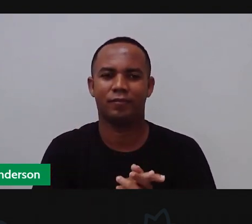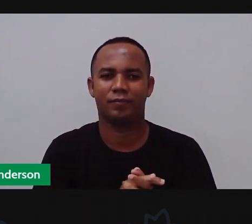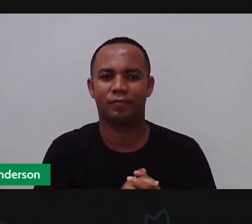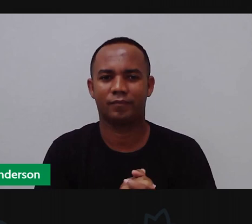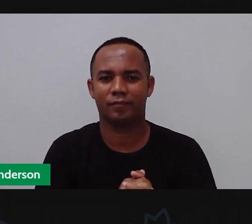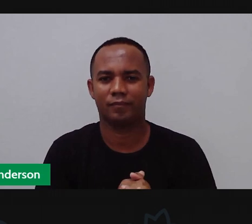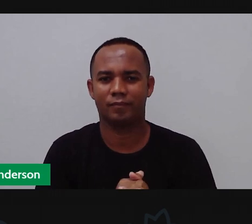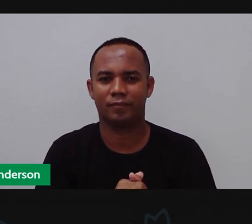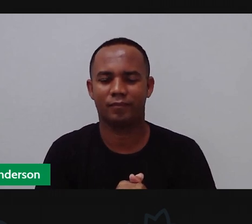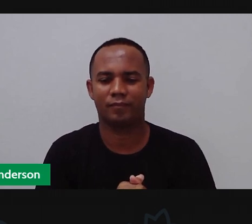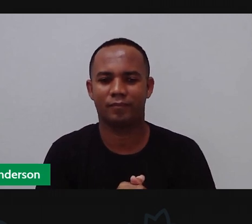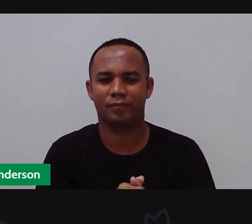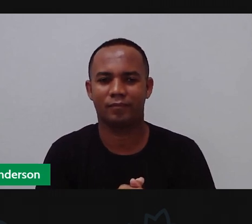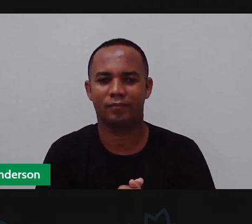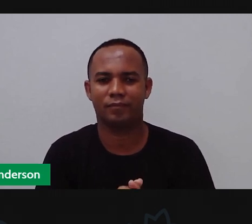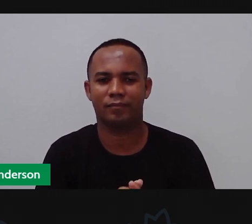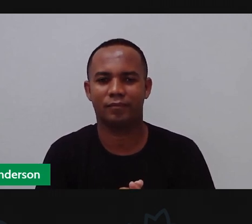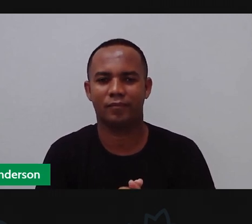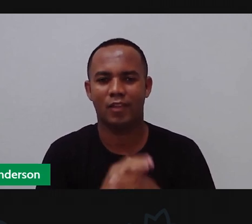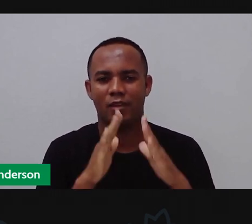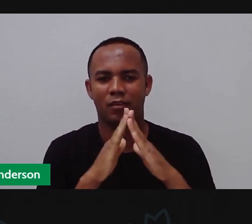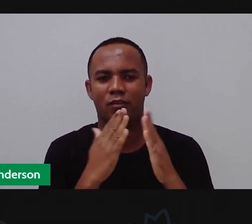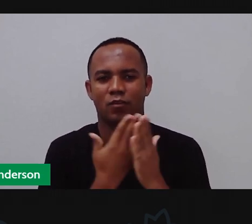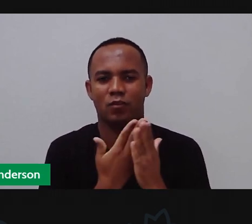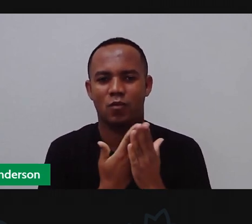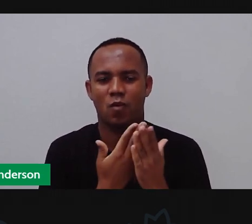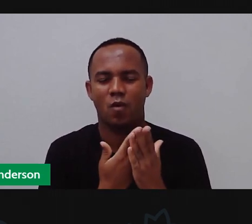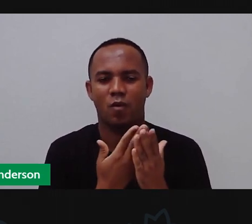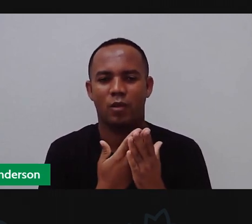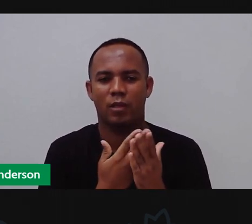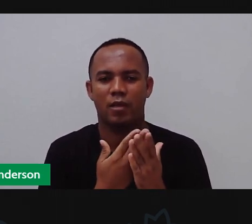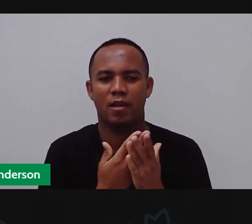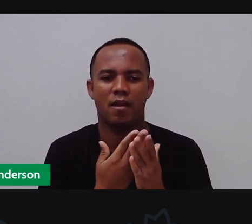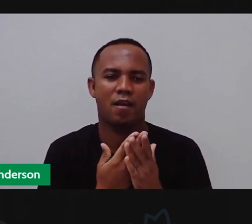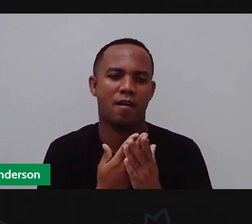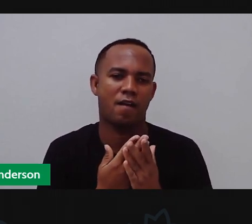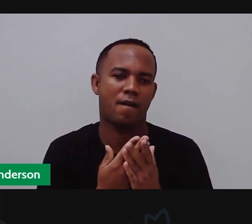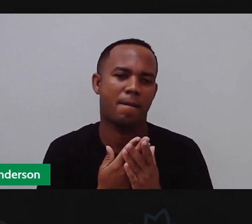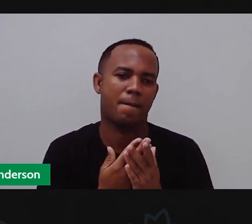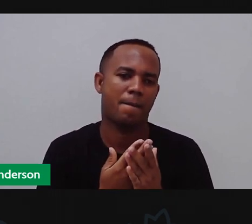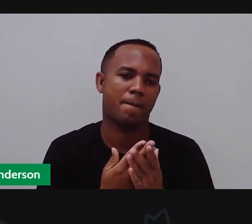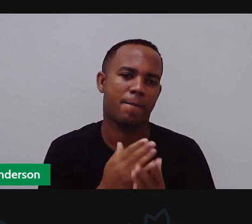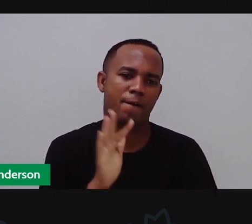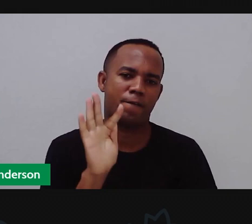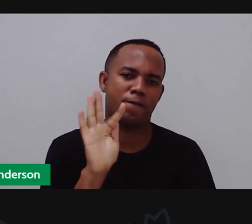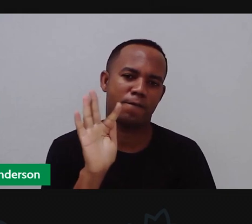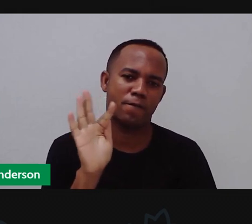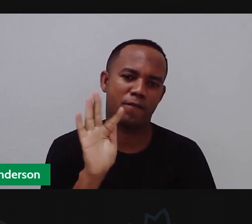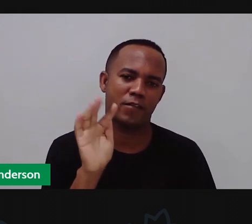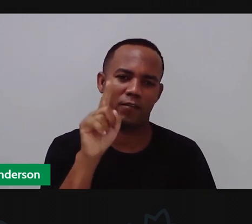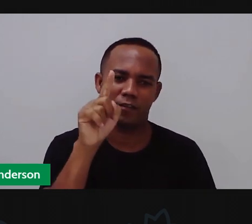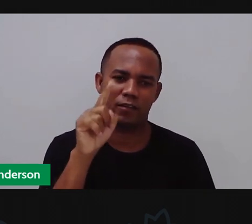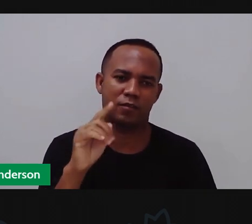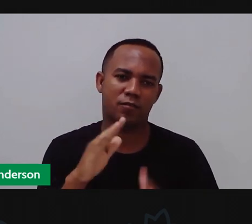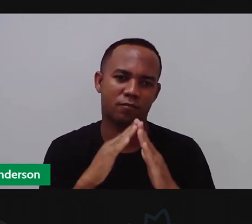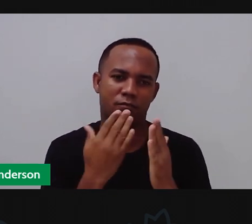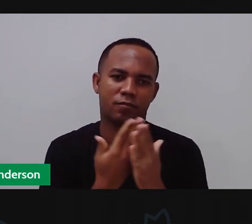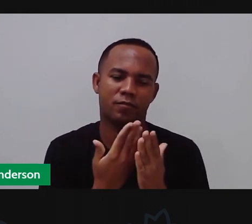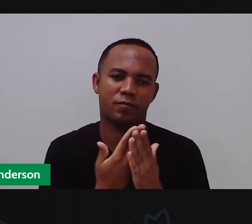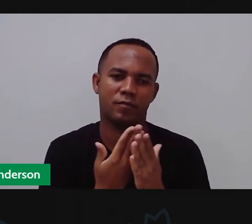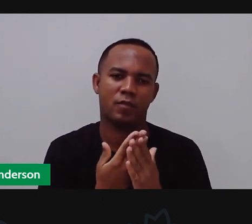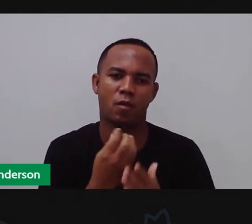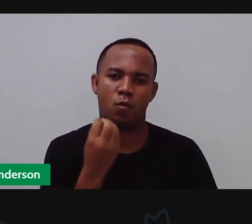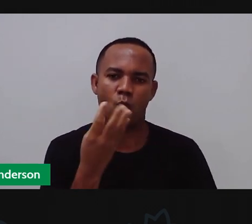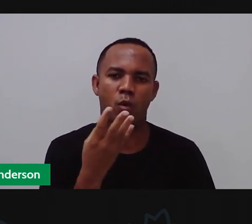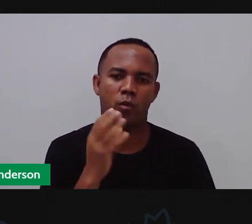Martins, né? A escola lá que eu fui estagiária, né? Quando eu ainda estudava. Um beijo para os professores do Francisco